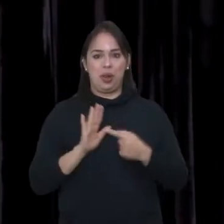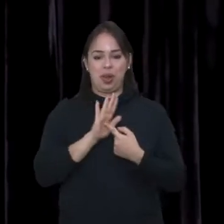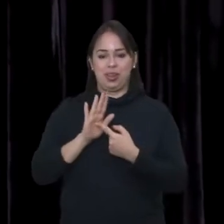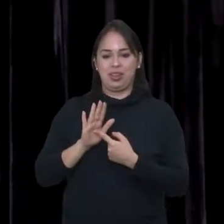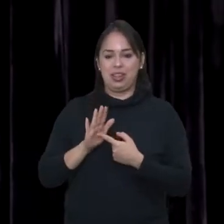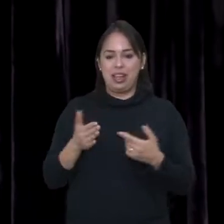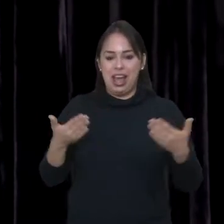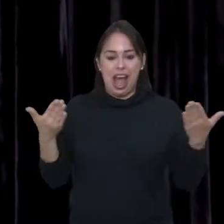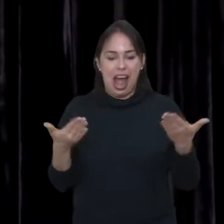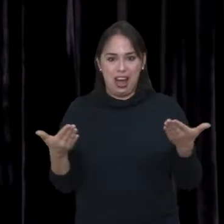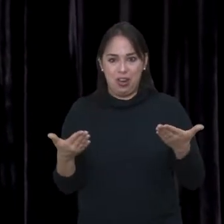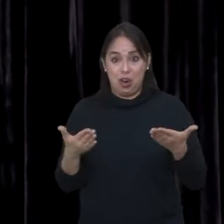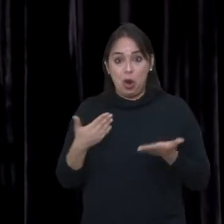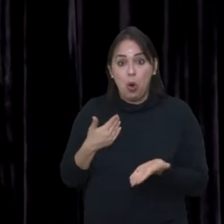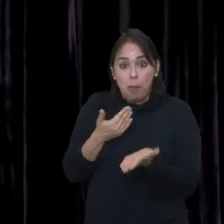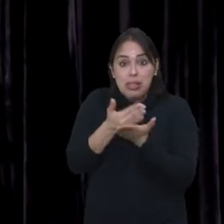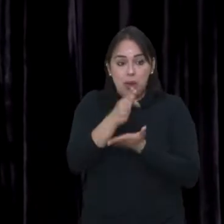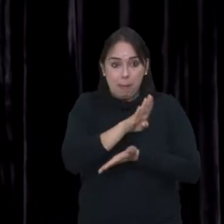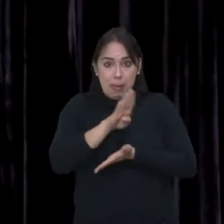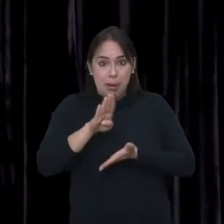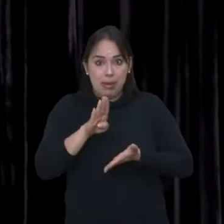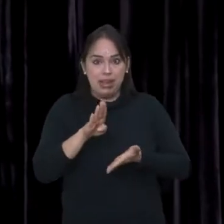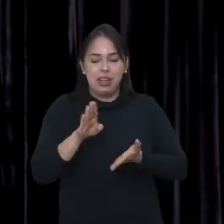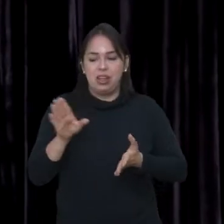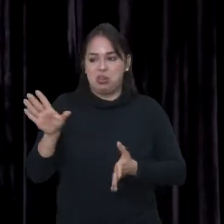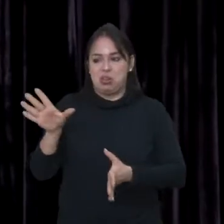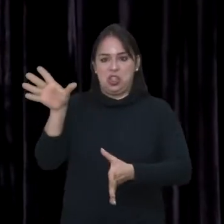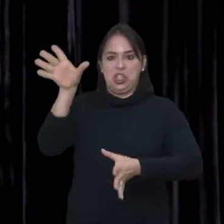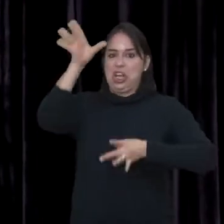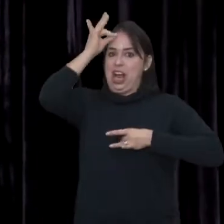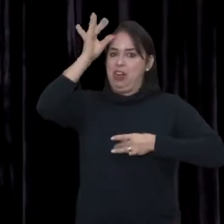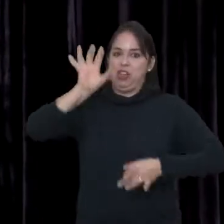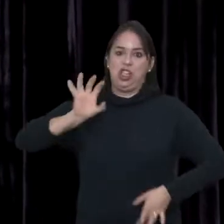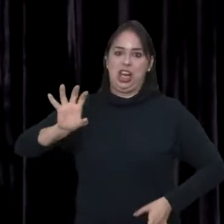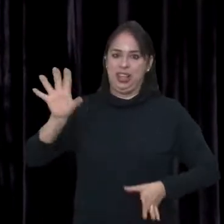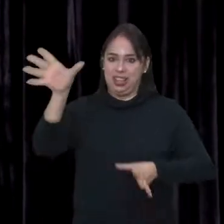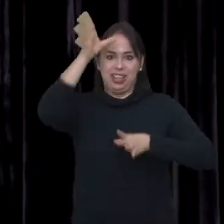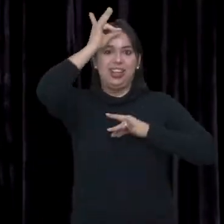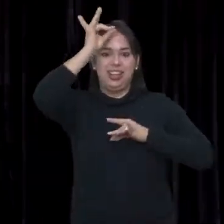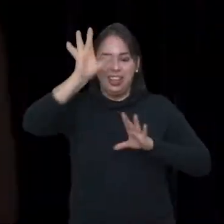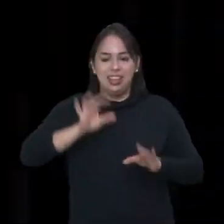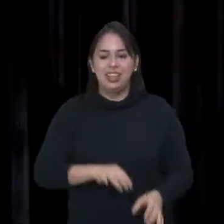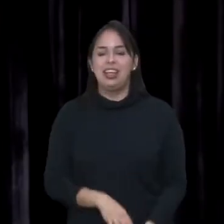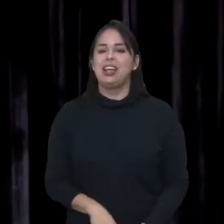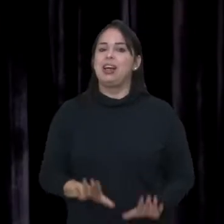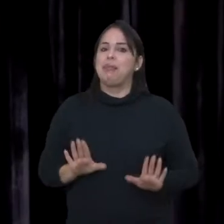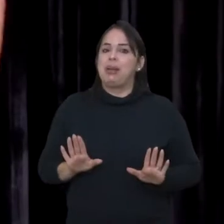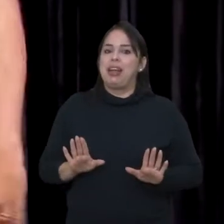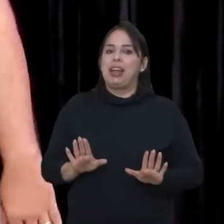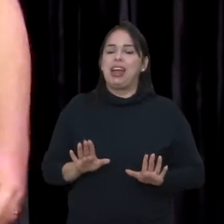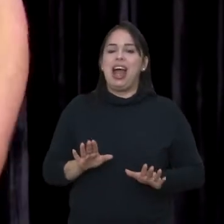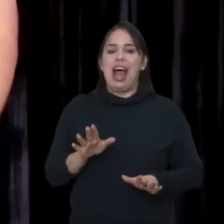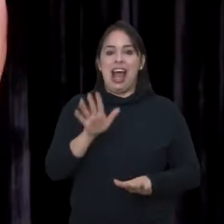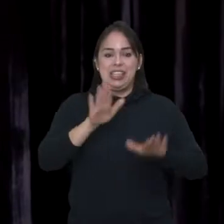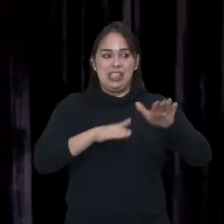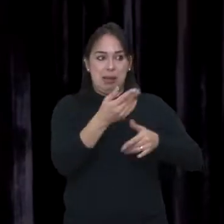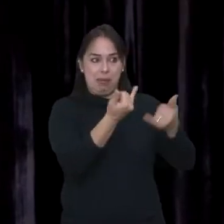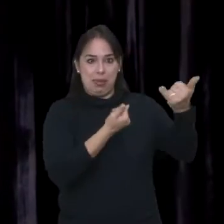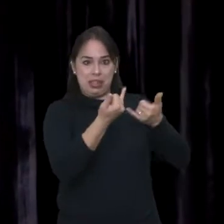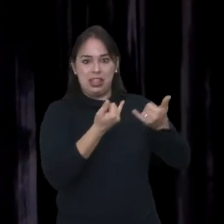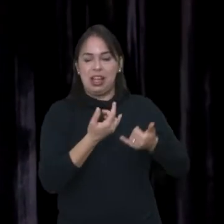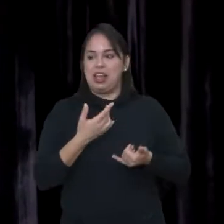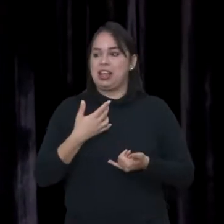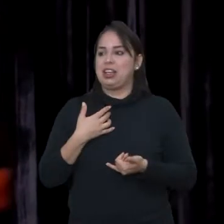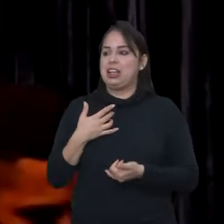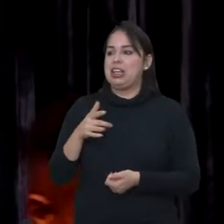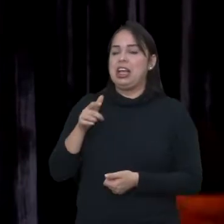vocês. Vim aqui. E agora, assim, ó. Depois que começou o Big Brother, já sumi, já. Já virei Abravanel mesmo. É muito ruim quando alguém fala que você parece